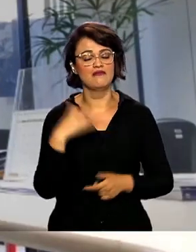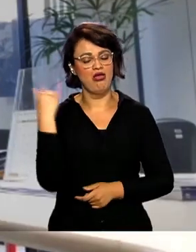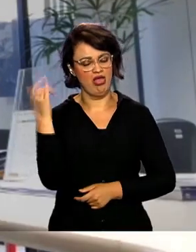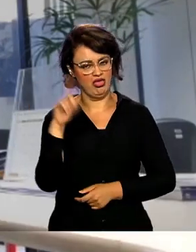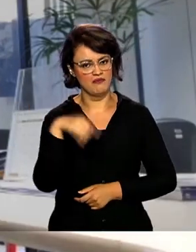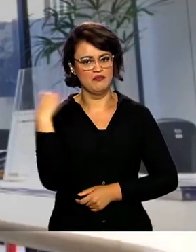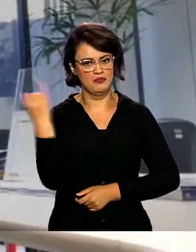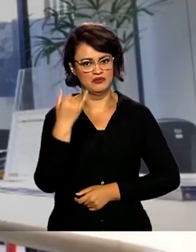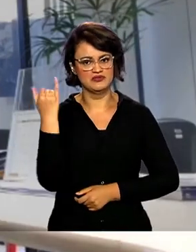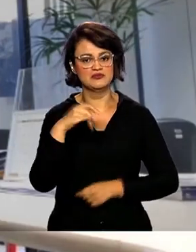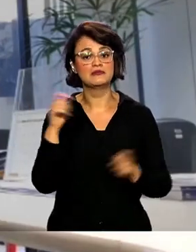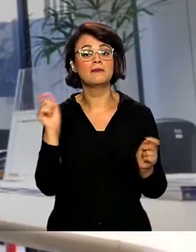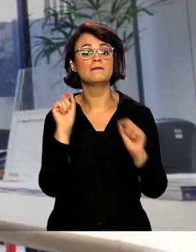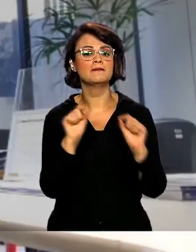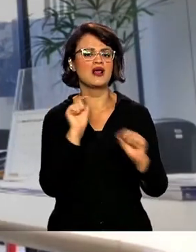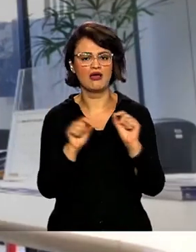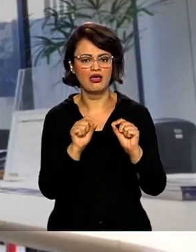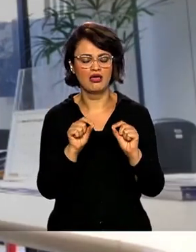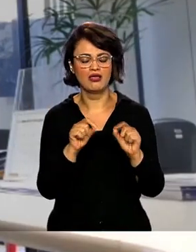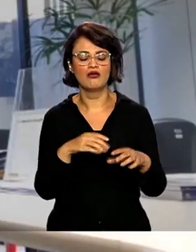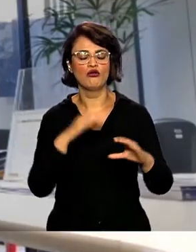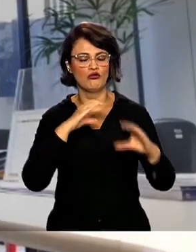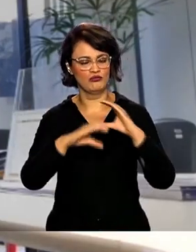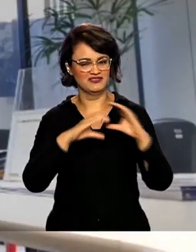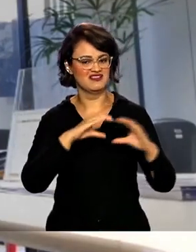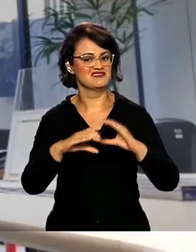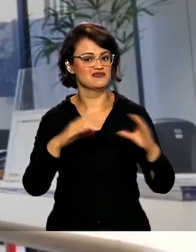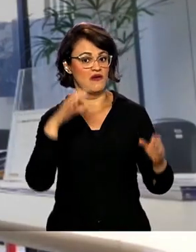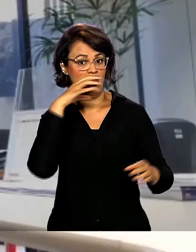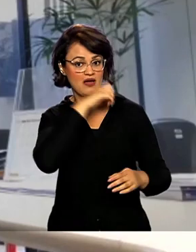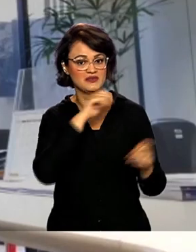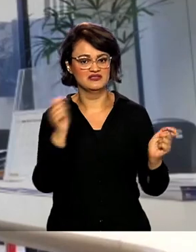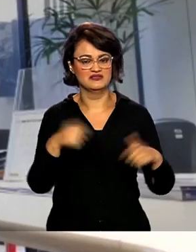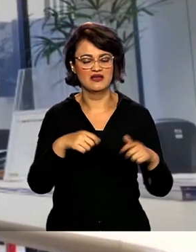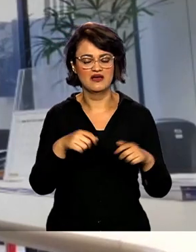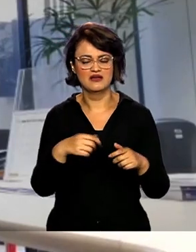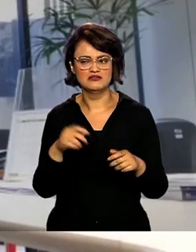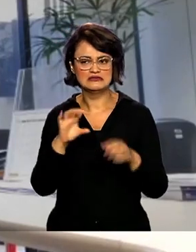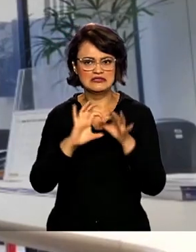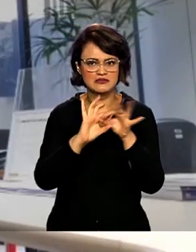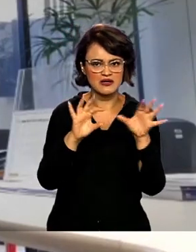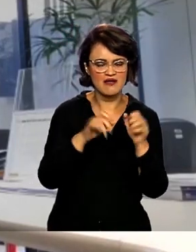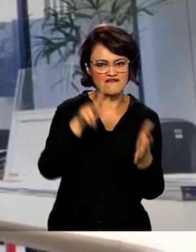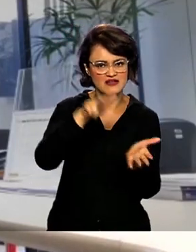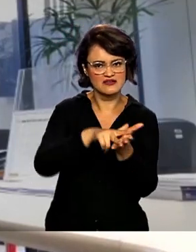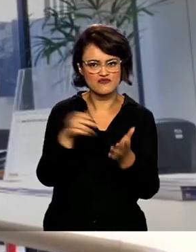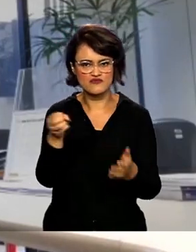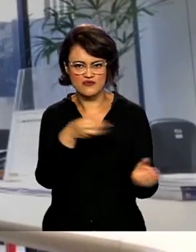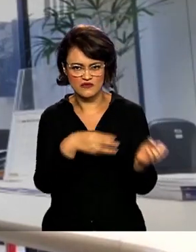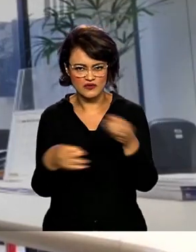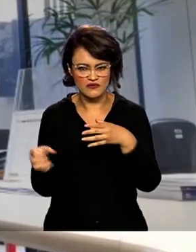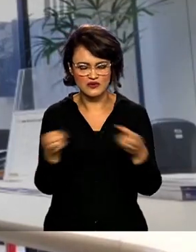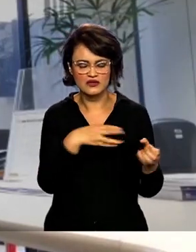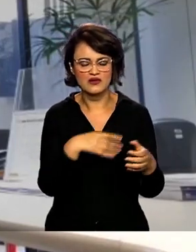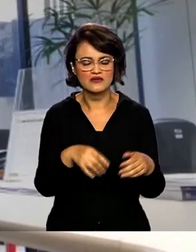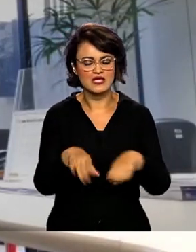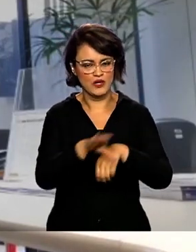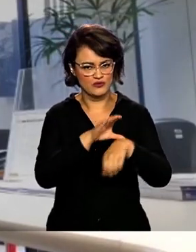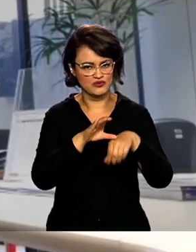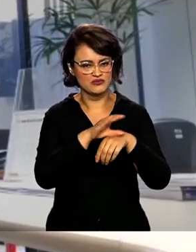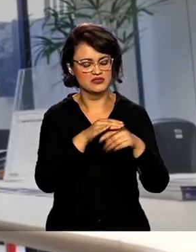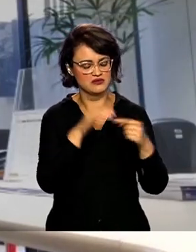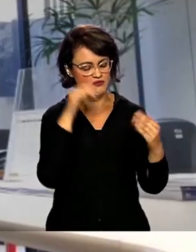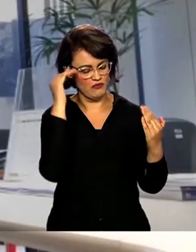a comunicação como um todo, essa possibilidade de novas autorizações e da garantia do direito constitucional do